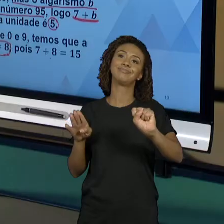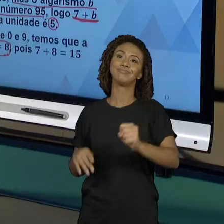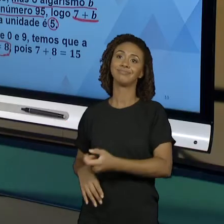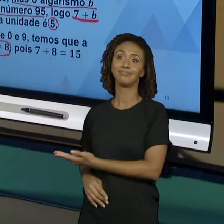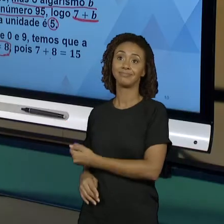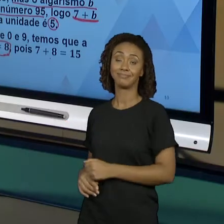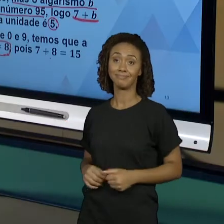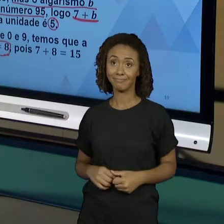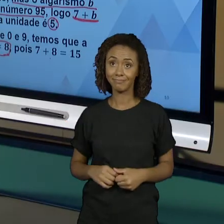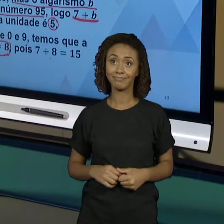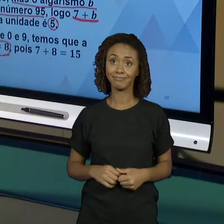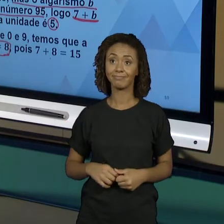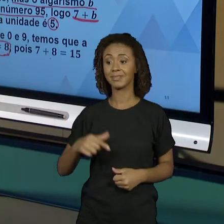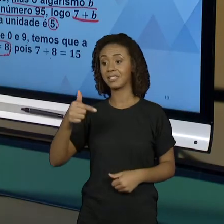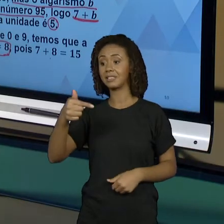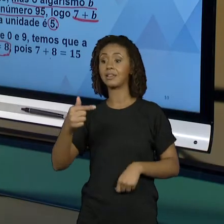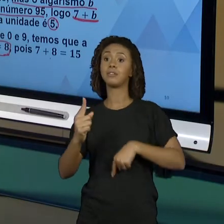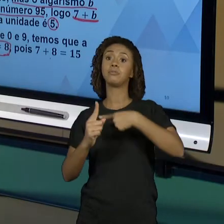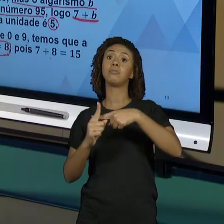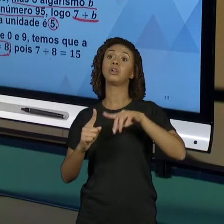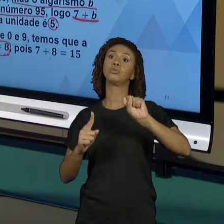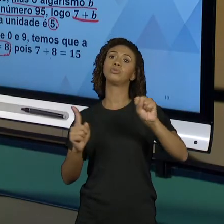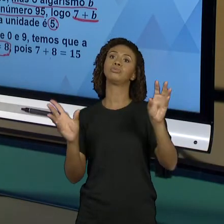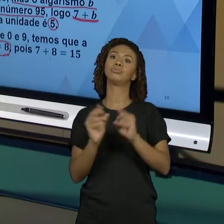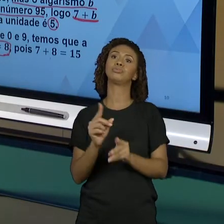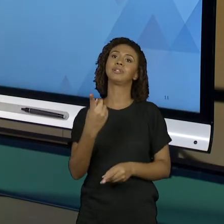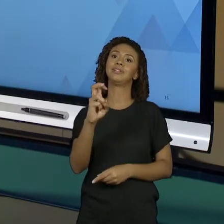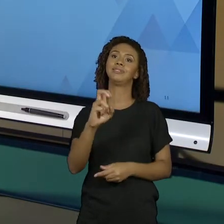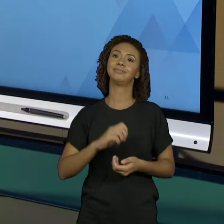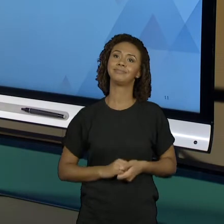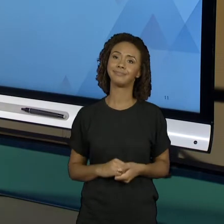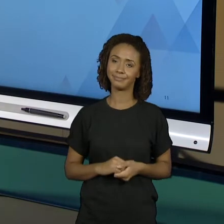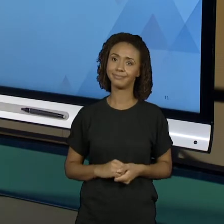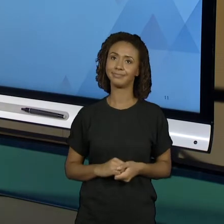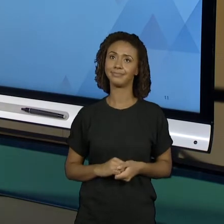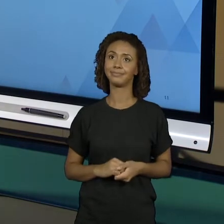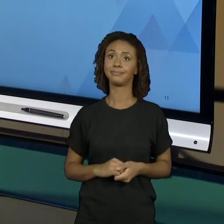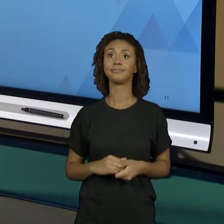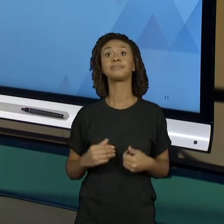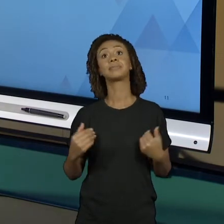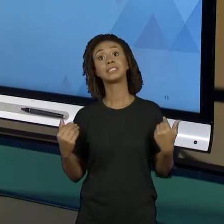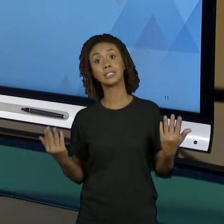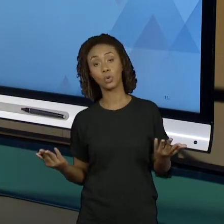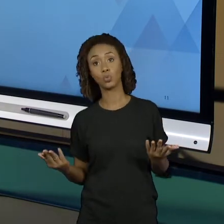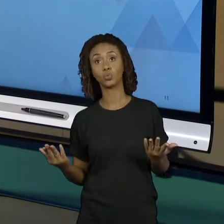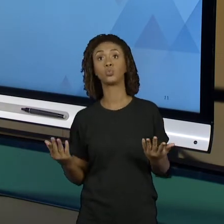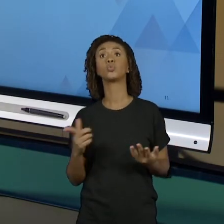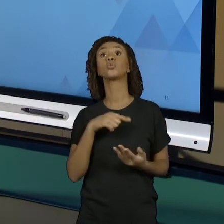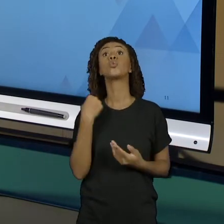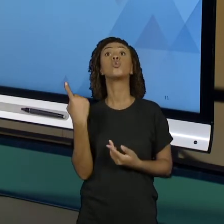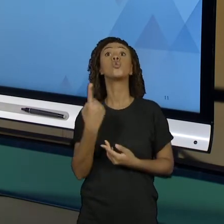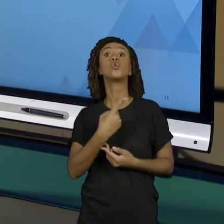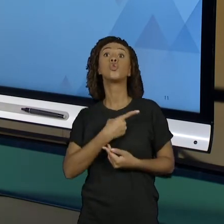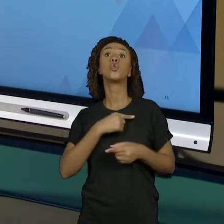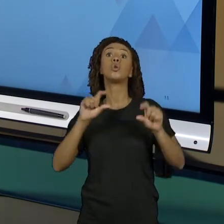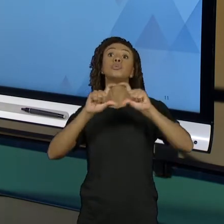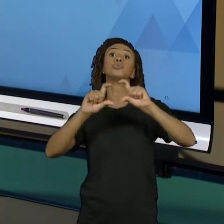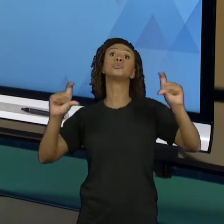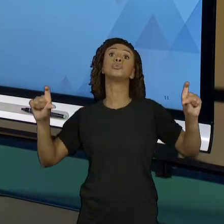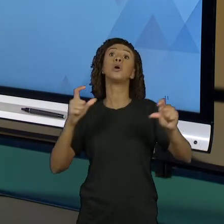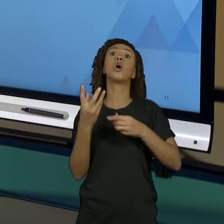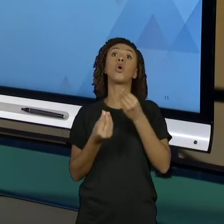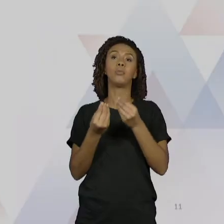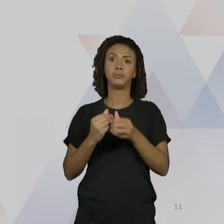7 mais 8 é igual a 15. Então o nosso sistema vai ficar dessa forma agora.